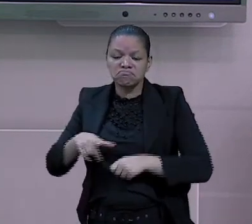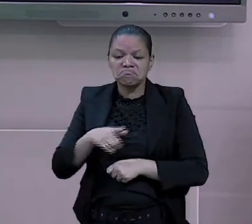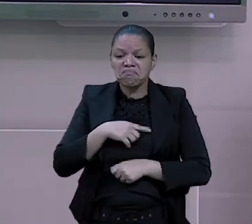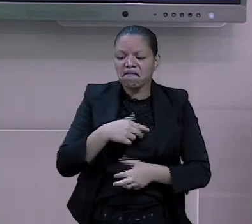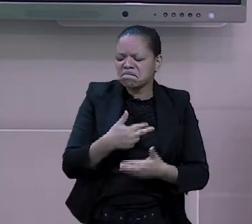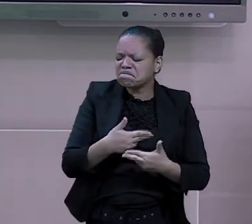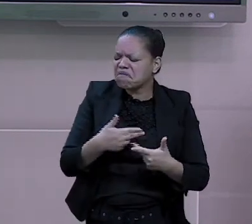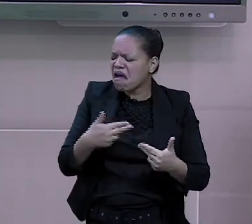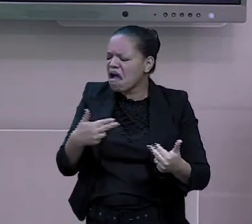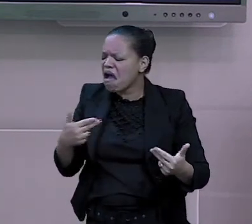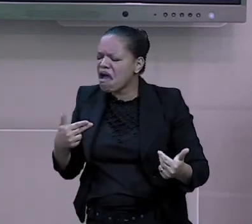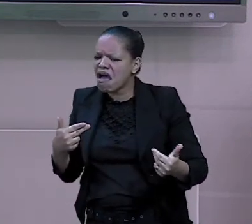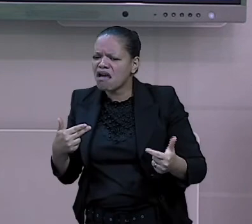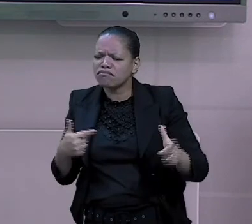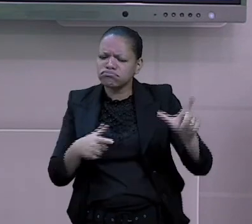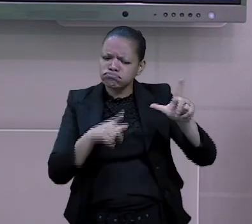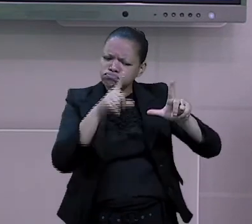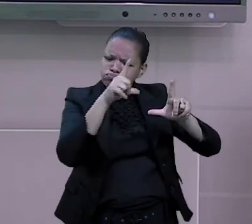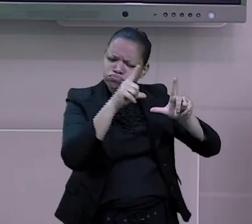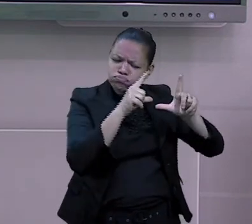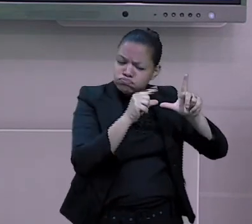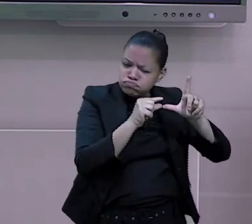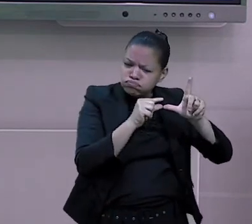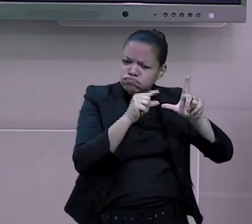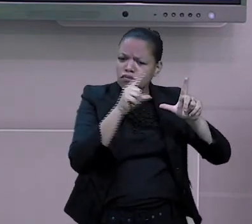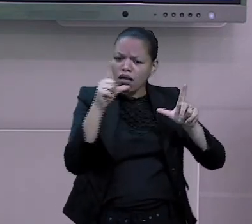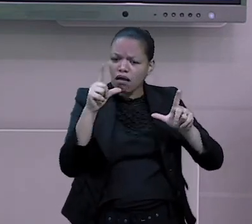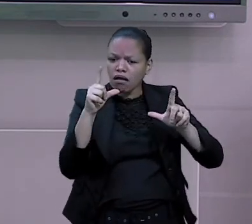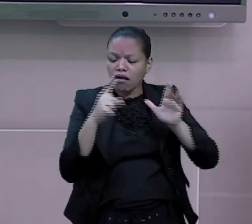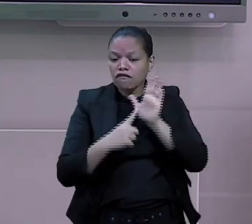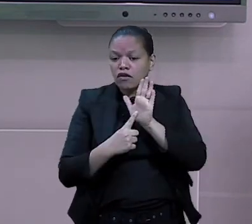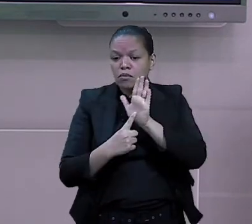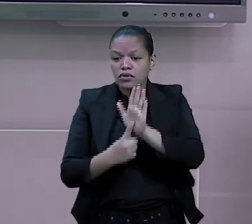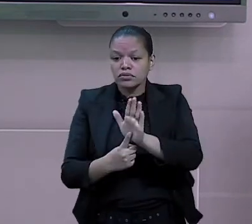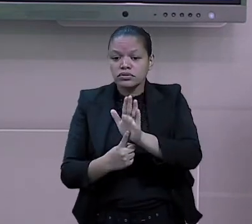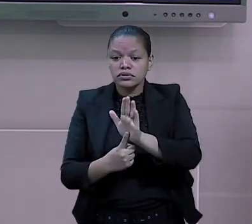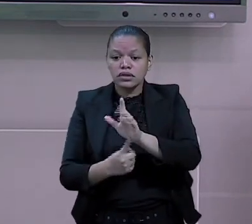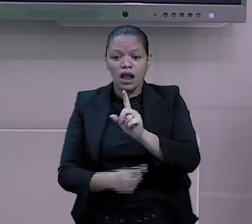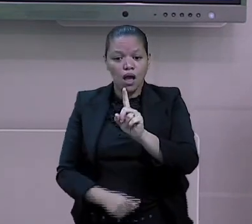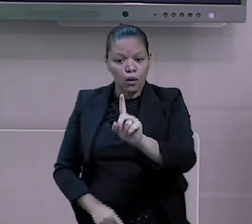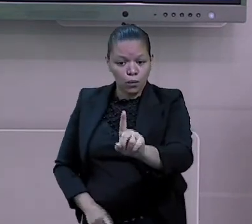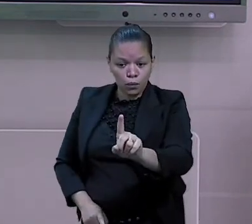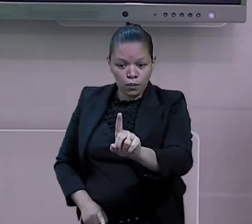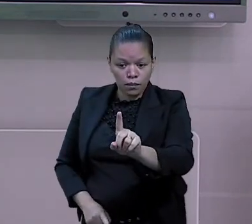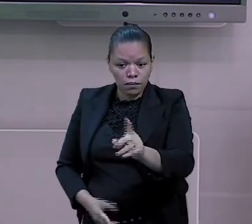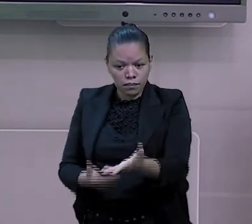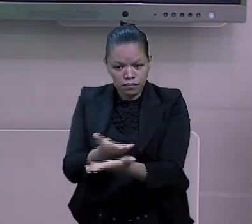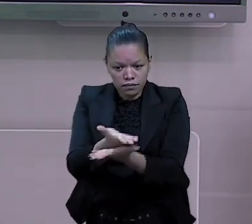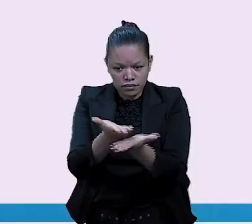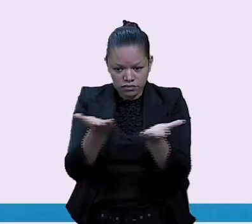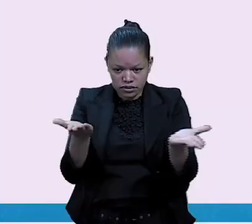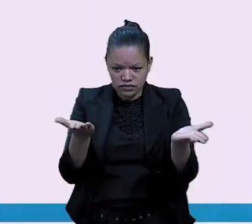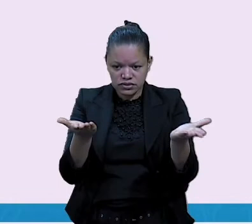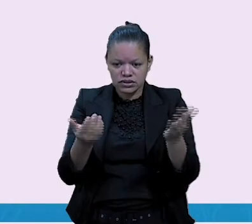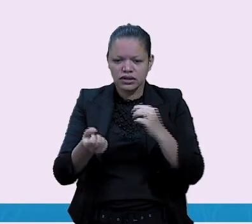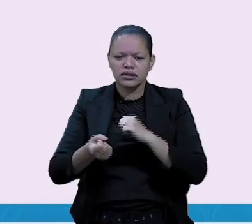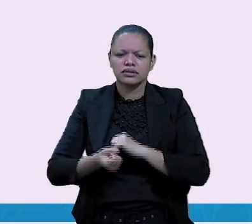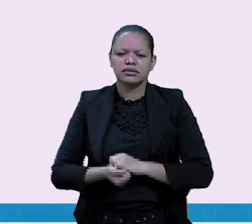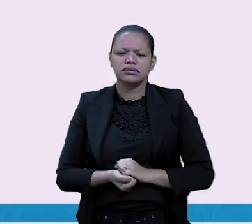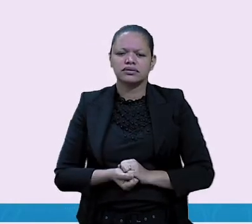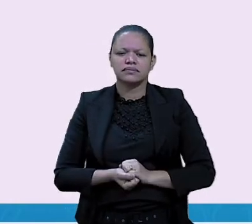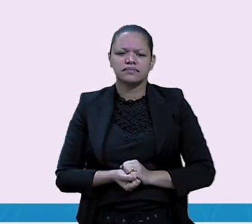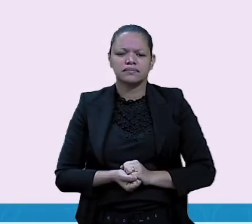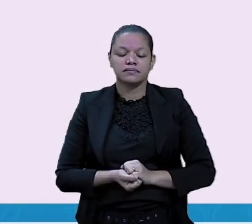e aumentativo da mesma palavra. Aqui, eu coloquei um só de cada. Então, vamos lá, atividade